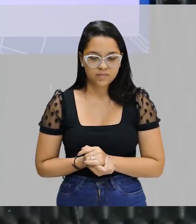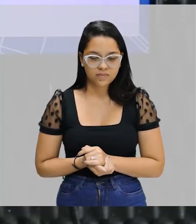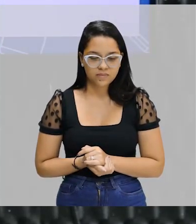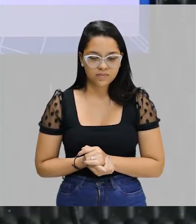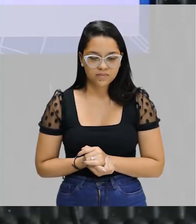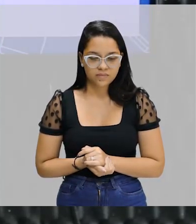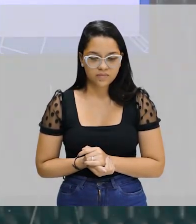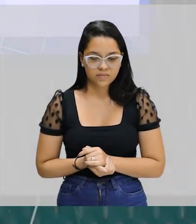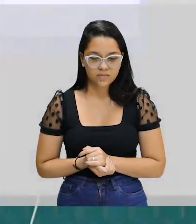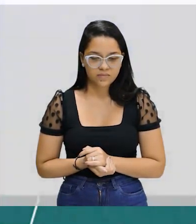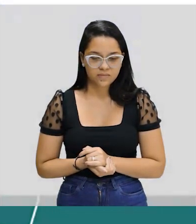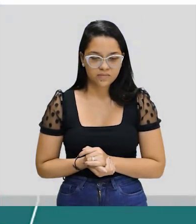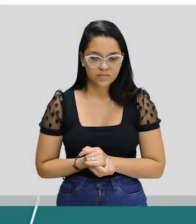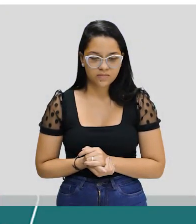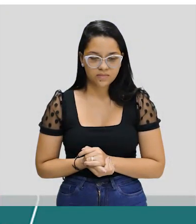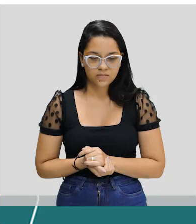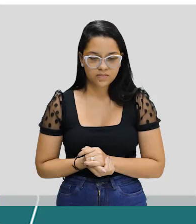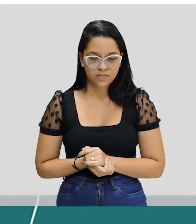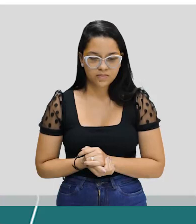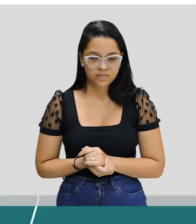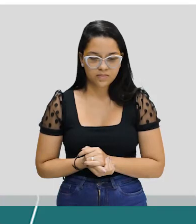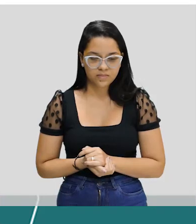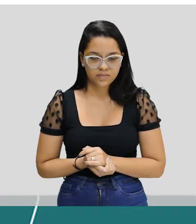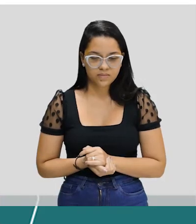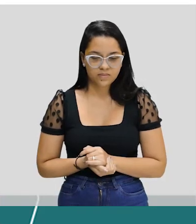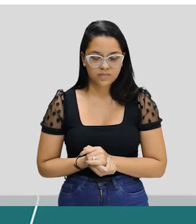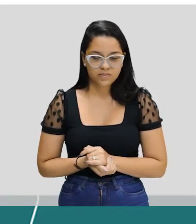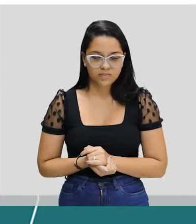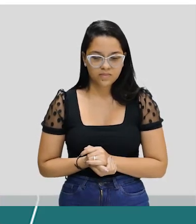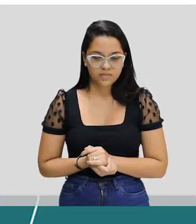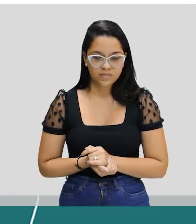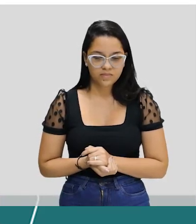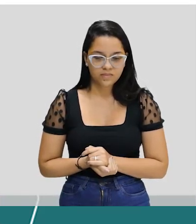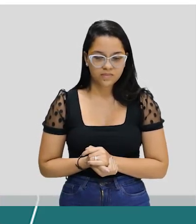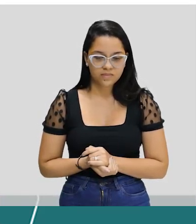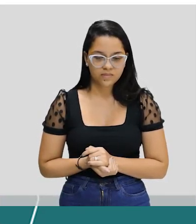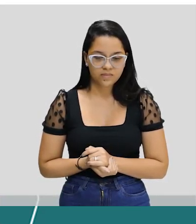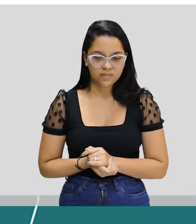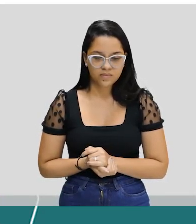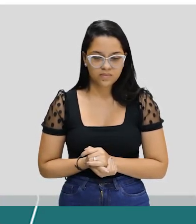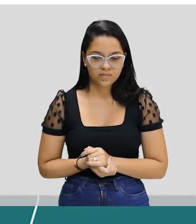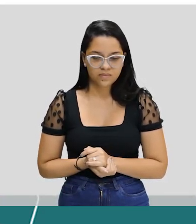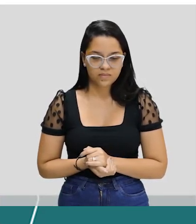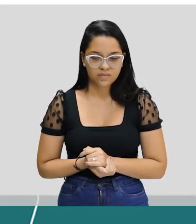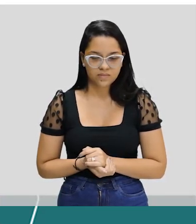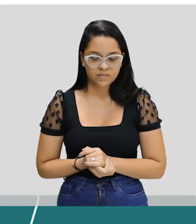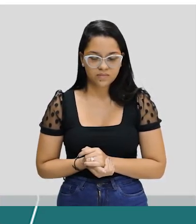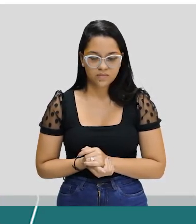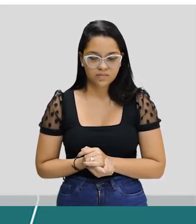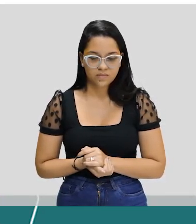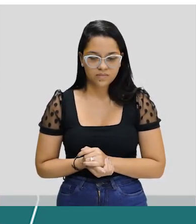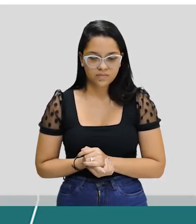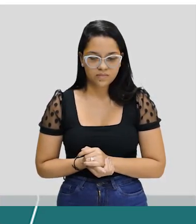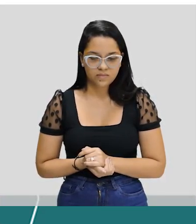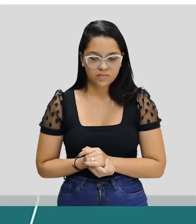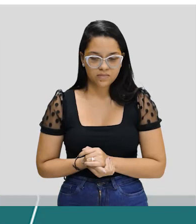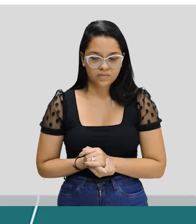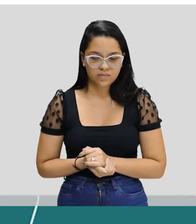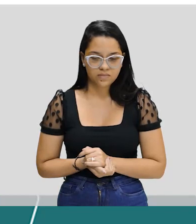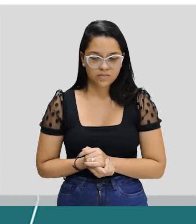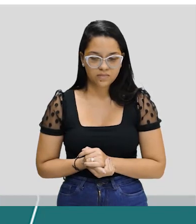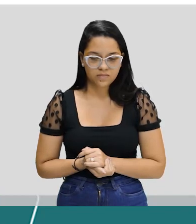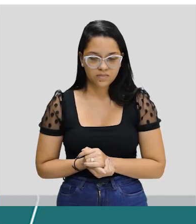fome, vamos celebrar nossa bandeira, nosso passado de absurdos gloriosos, tudo que é normal, vamos cantar juntos